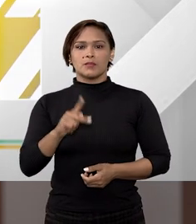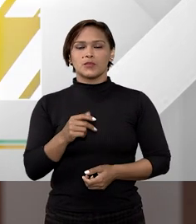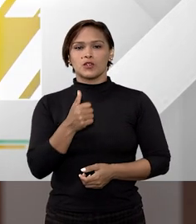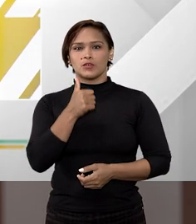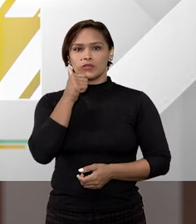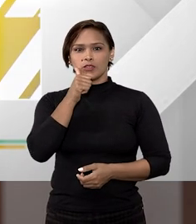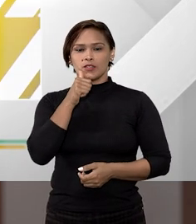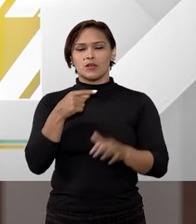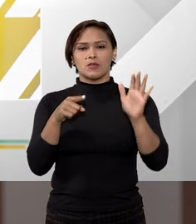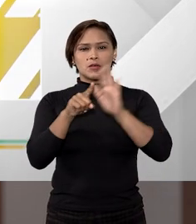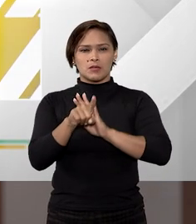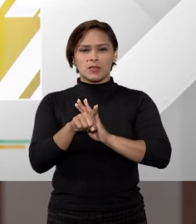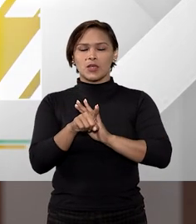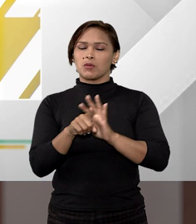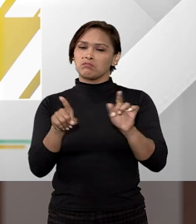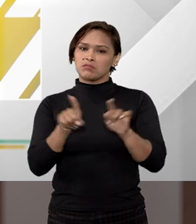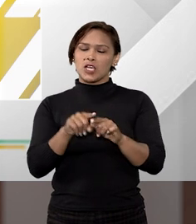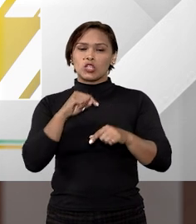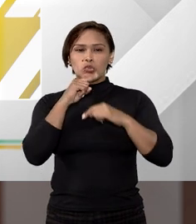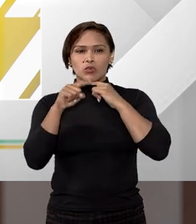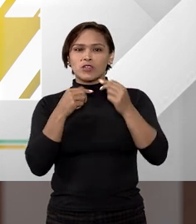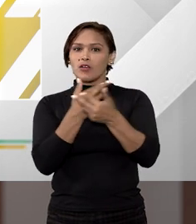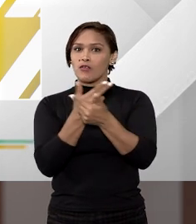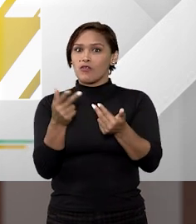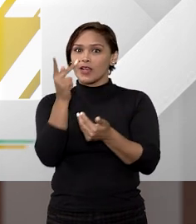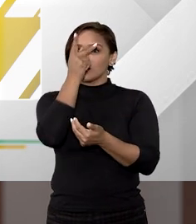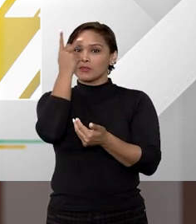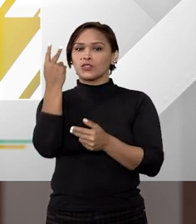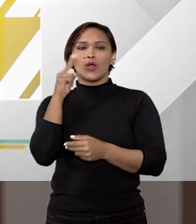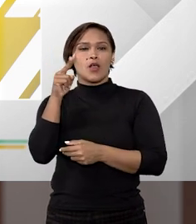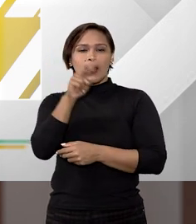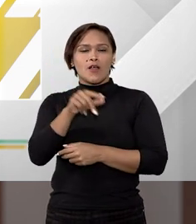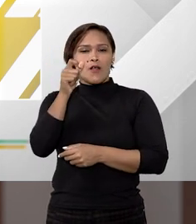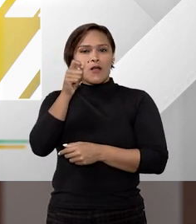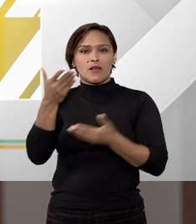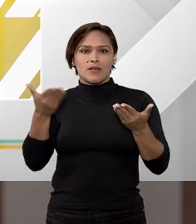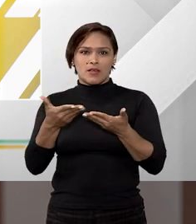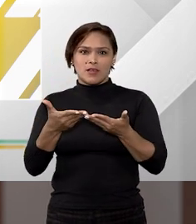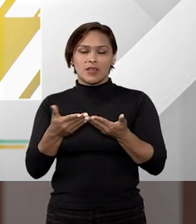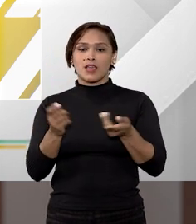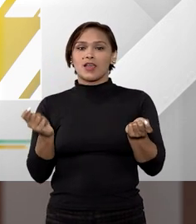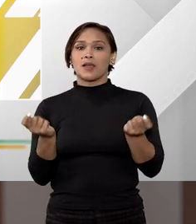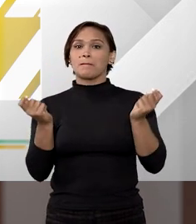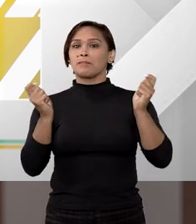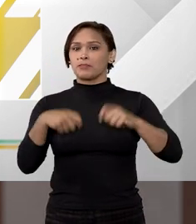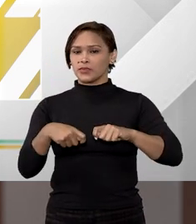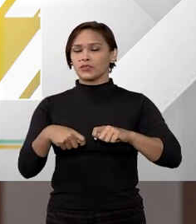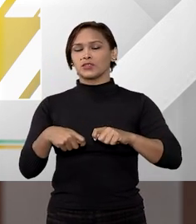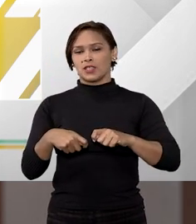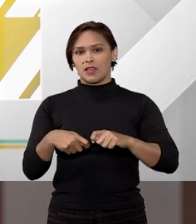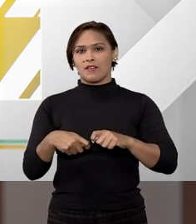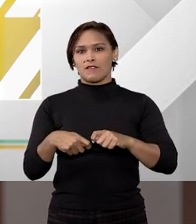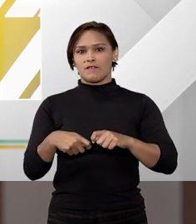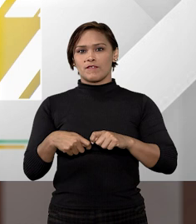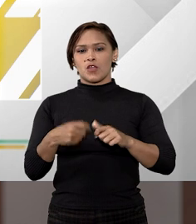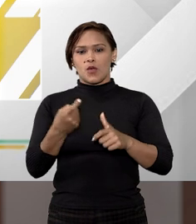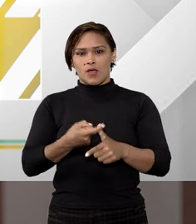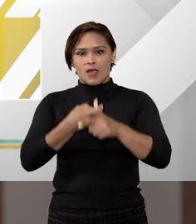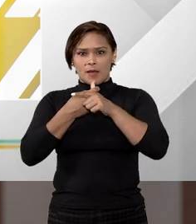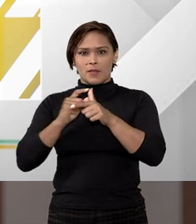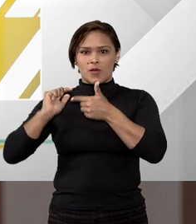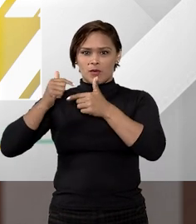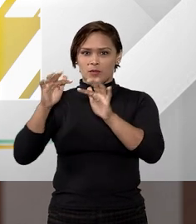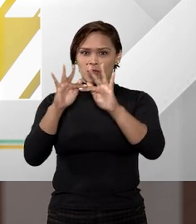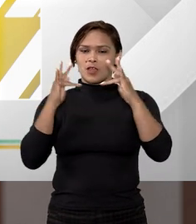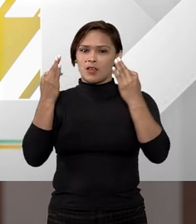Professora Bruna, vou fazer uma pergunta que talvez seja dúvida de muita gente que está nos acompanhando agora. É possível, afinal de contas, a penhora